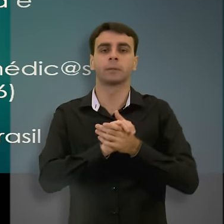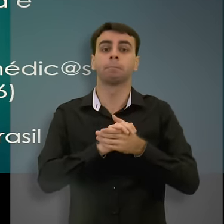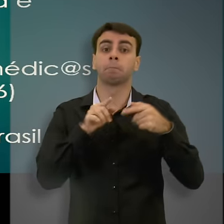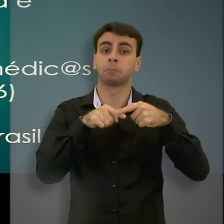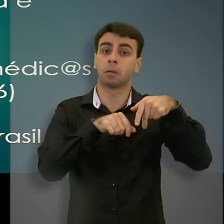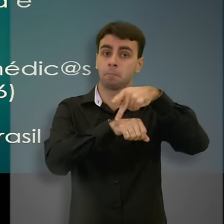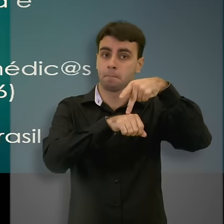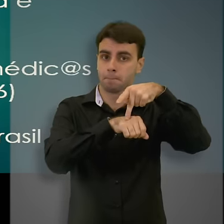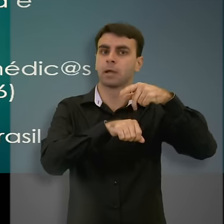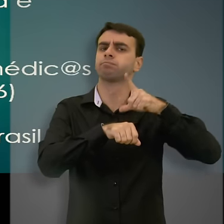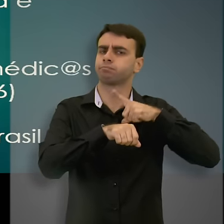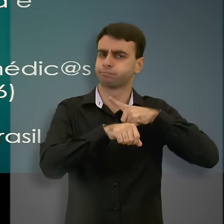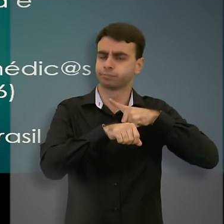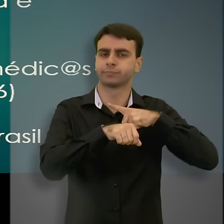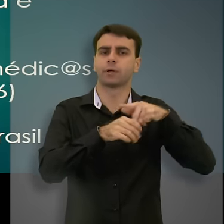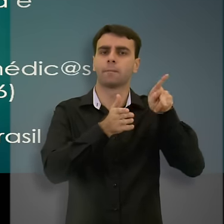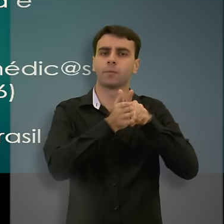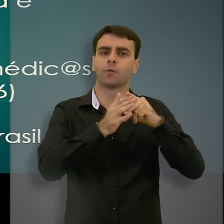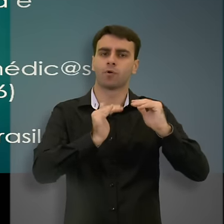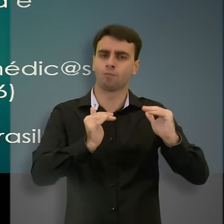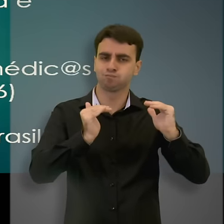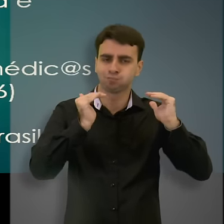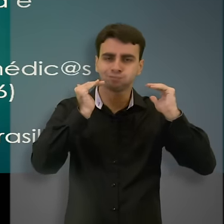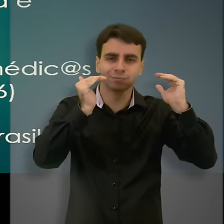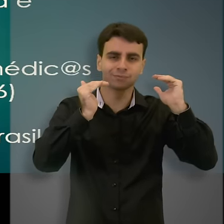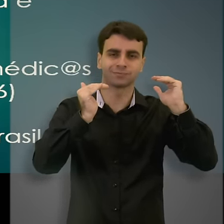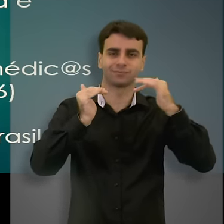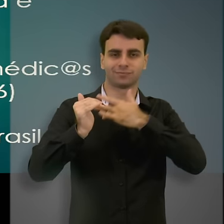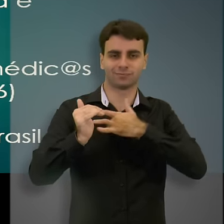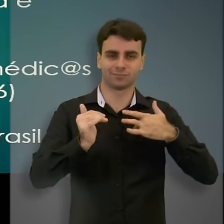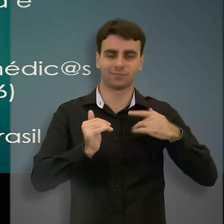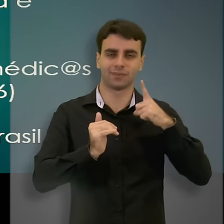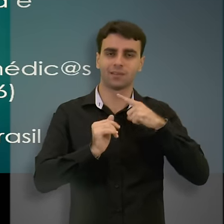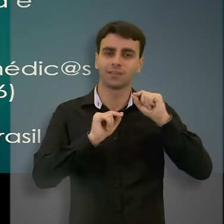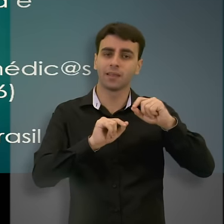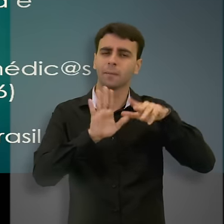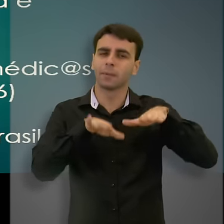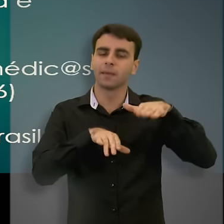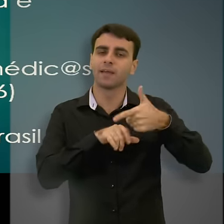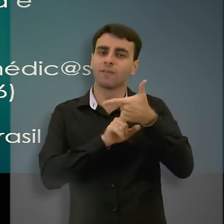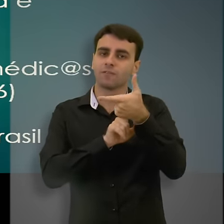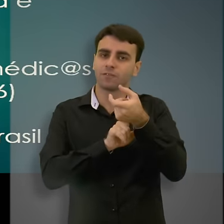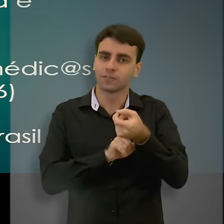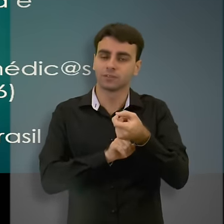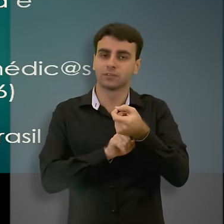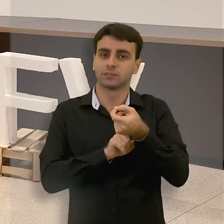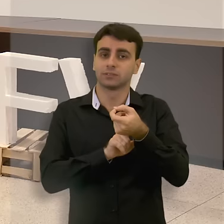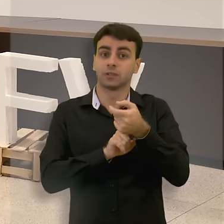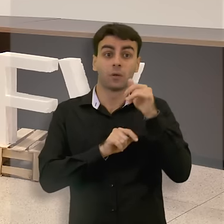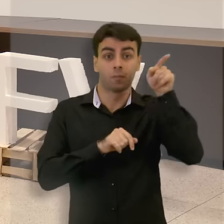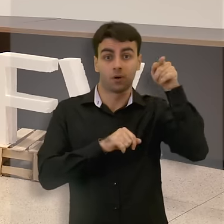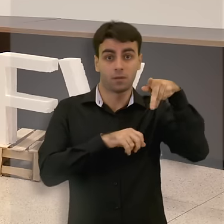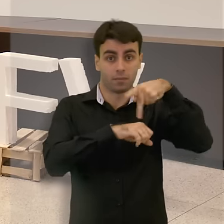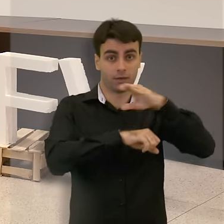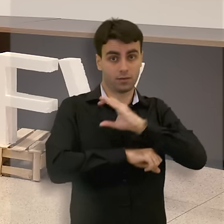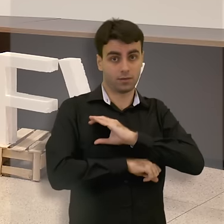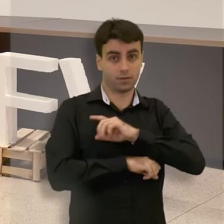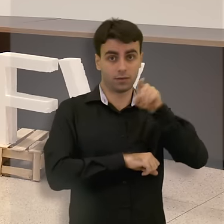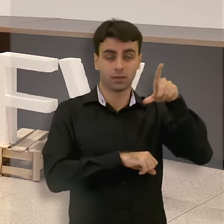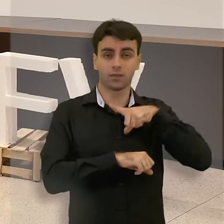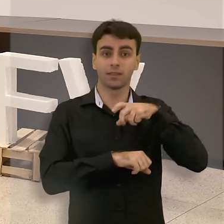Países com os melhores indicadores de saúde do mundo, eles têm de 20 a, no caso do Canadá, por exemplo,